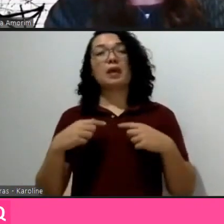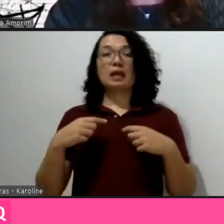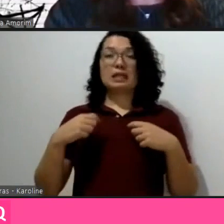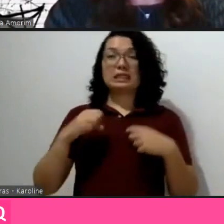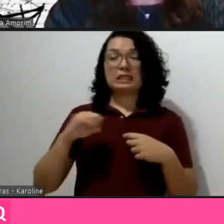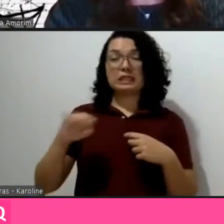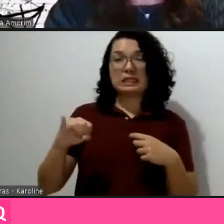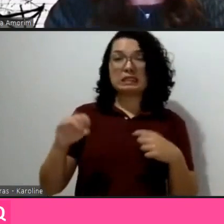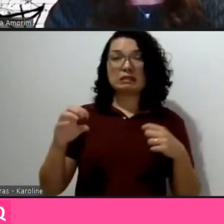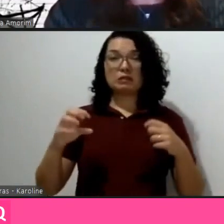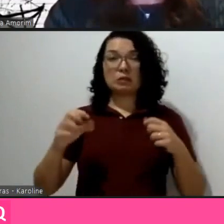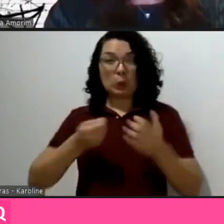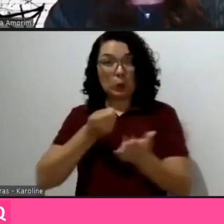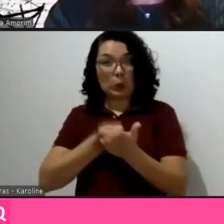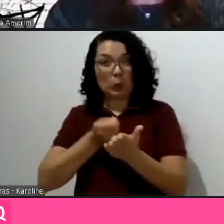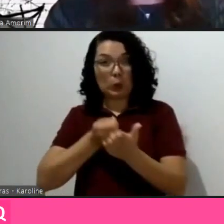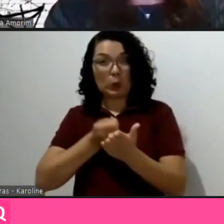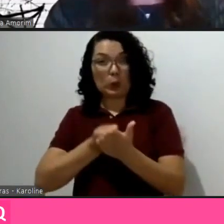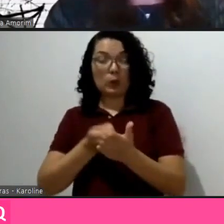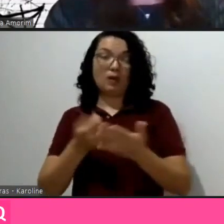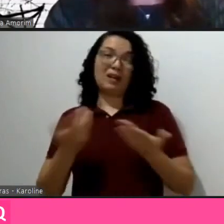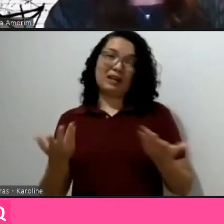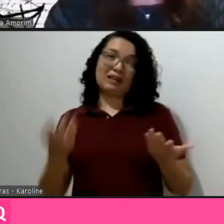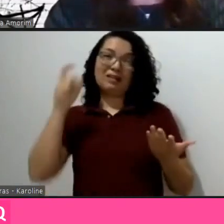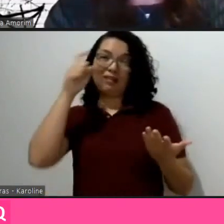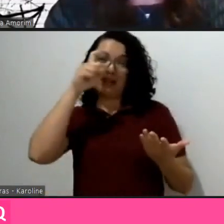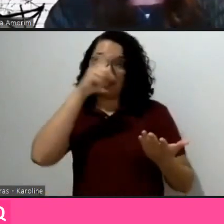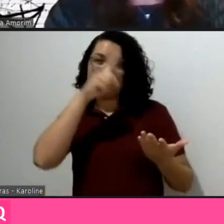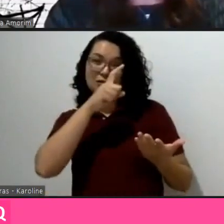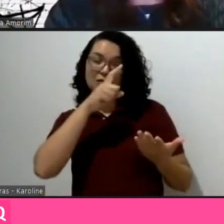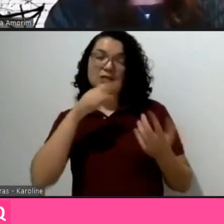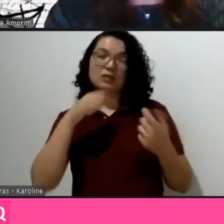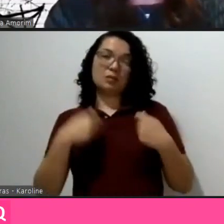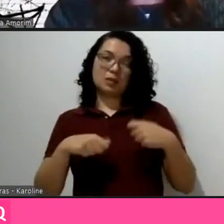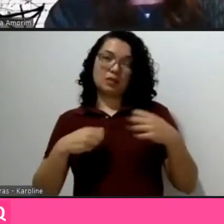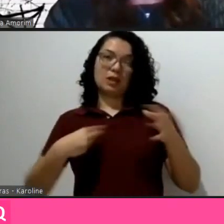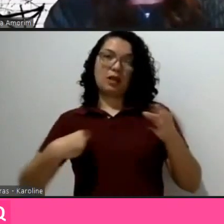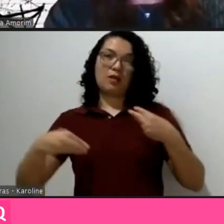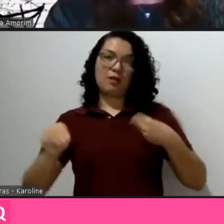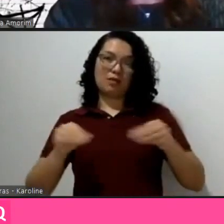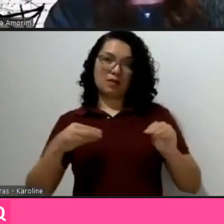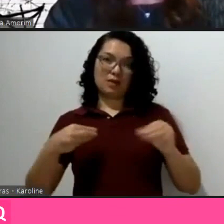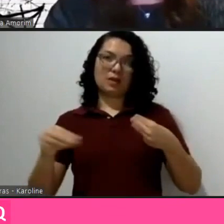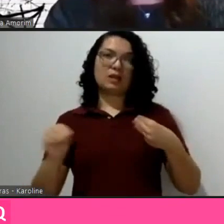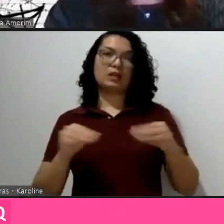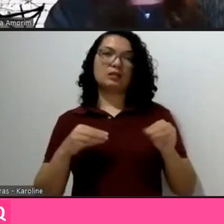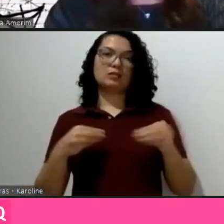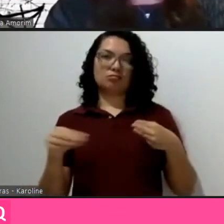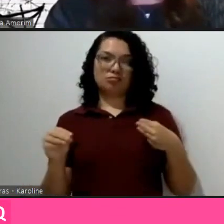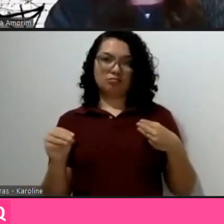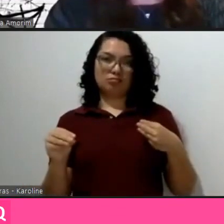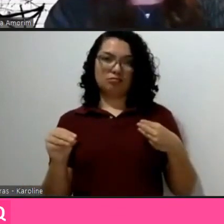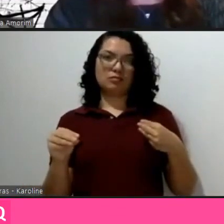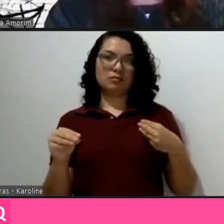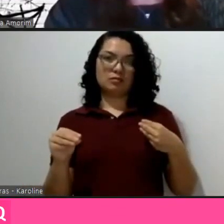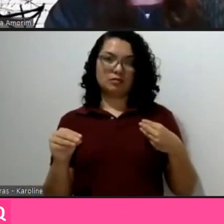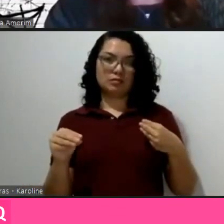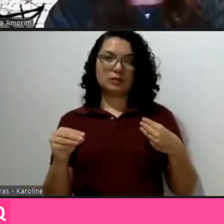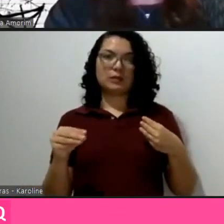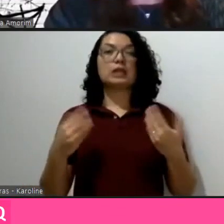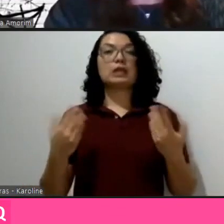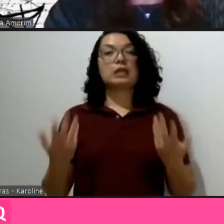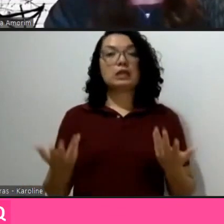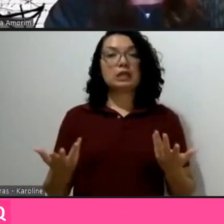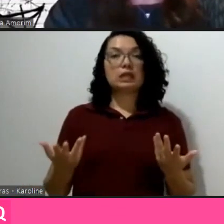então, eu procuro fazer de tudo, e depois, quando já é tarde, e já isso existe, e se